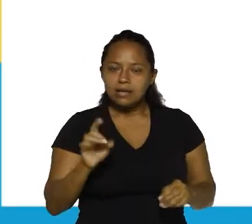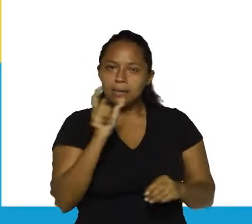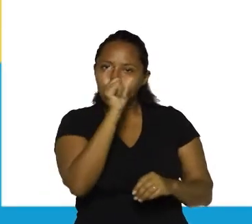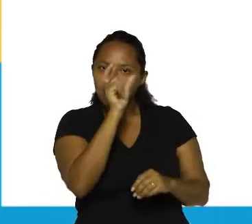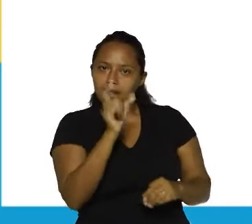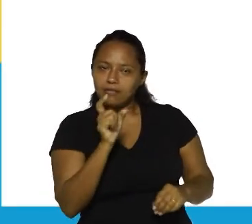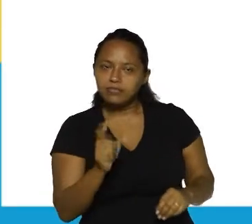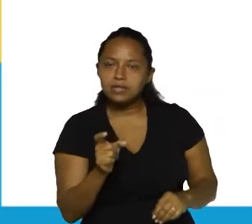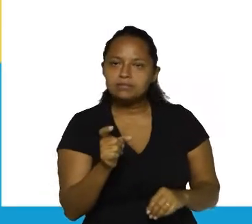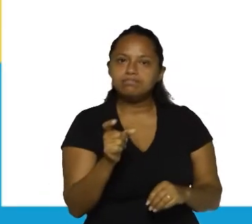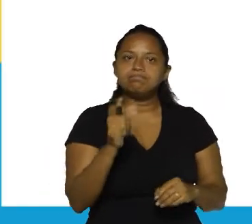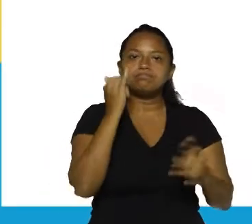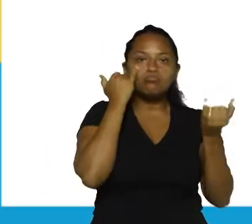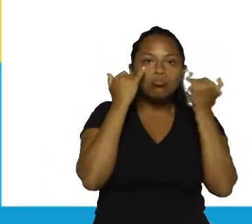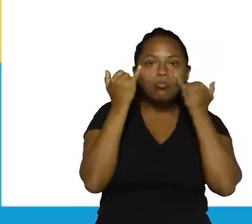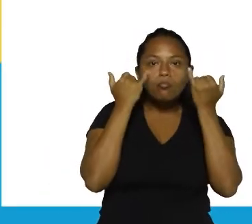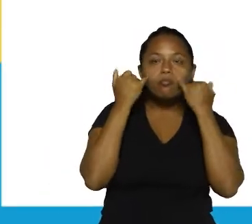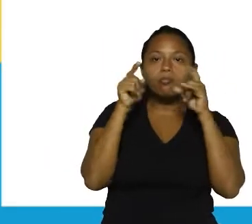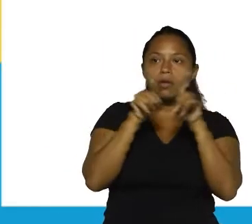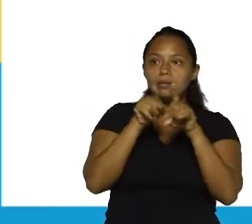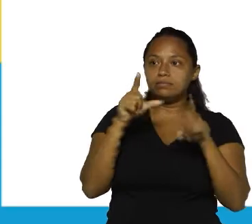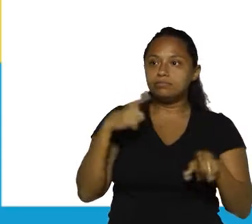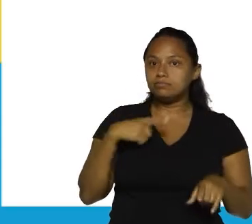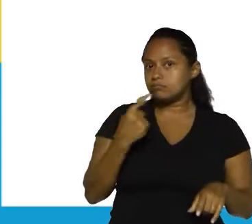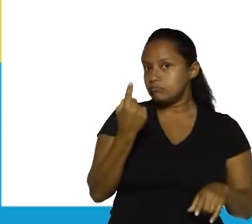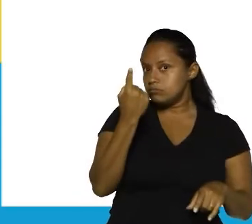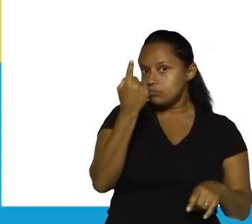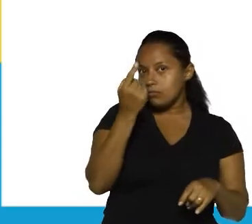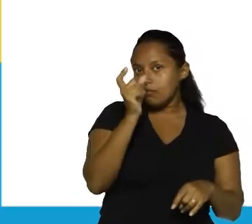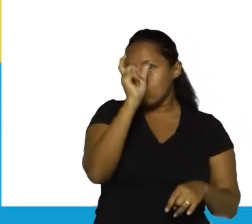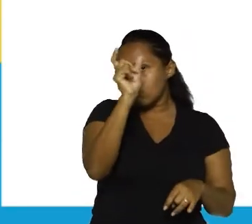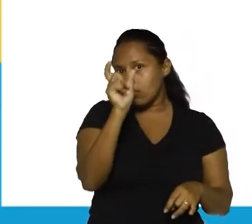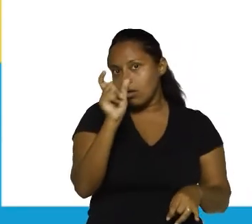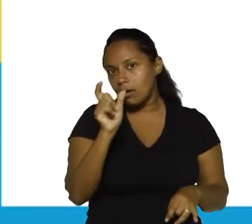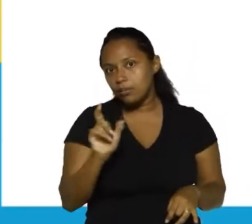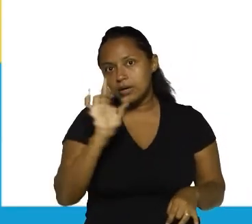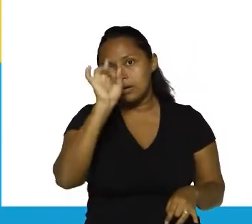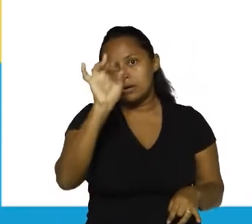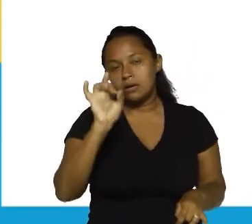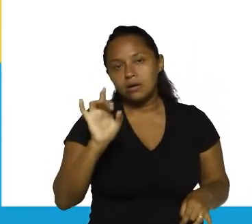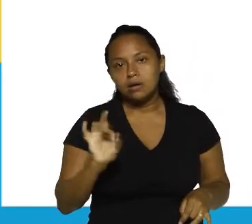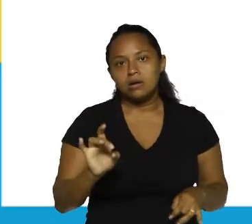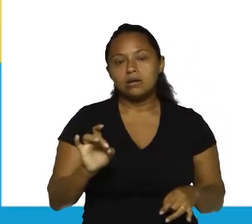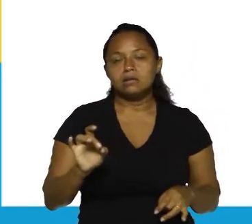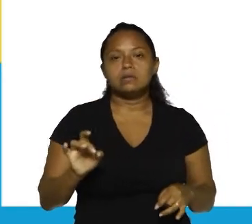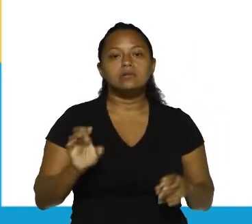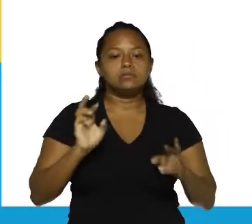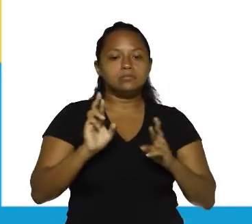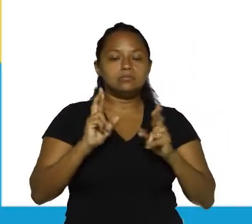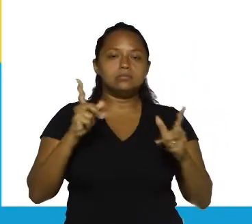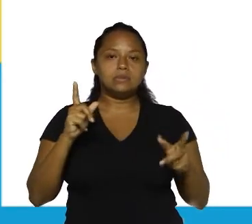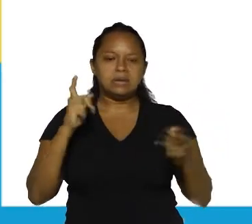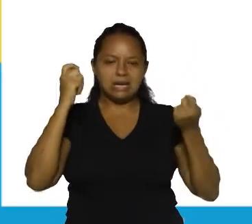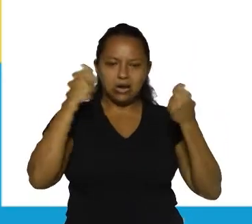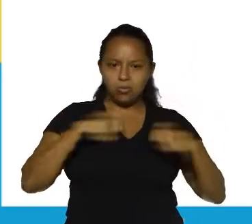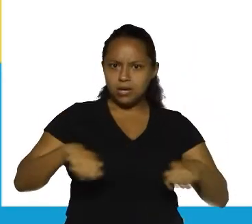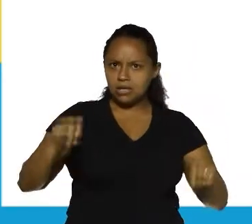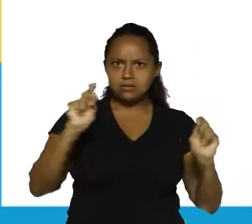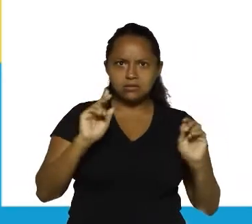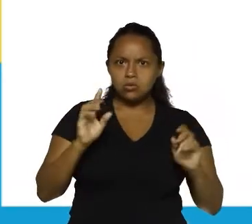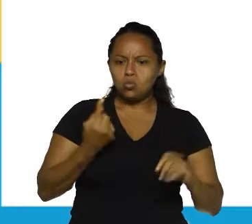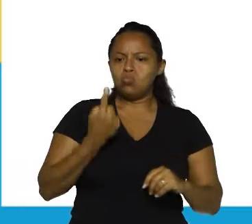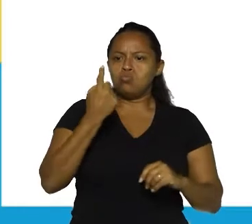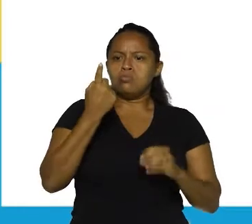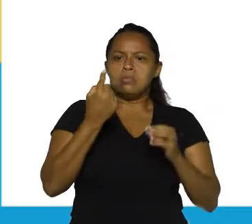dessas informações. Temos uma palavra só para cada, mas isso aí é indiferente. Eu não preciso ter mais de uma palavra